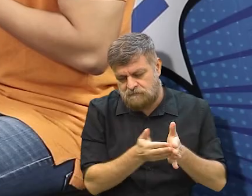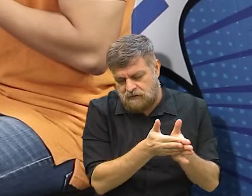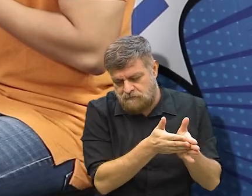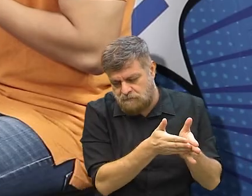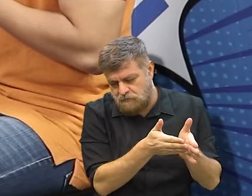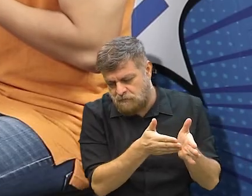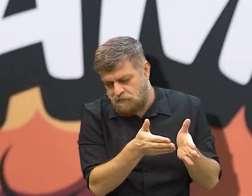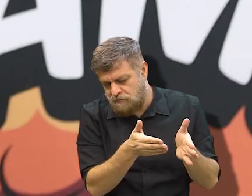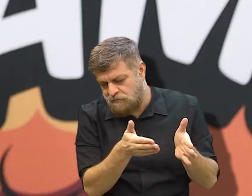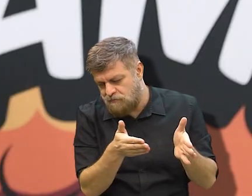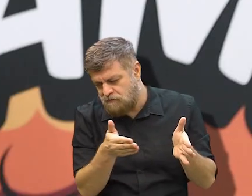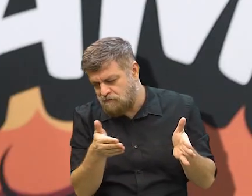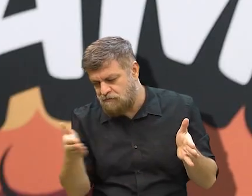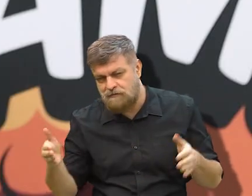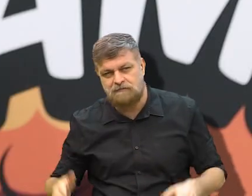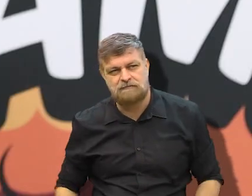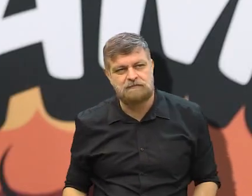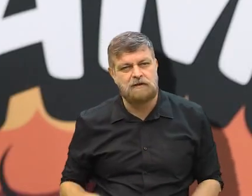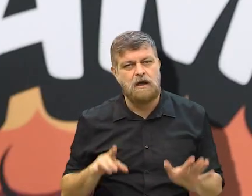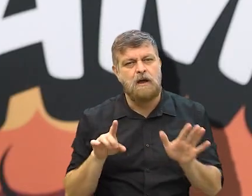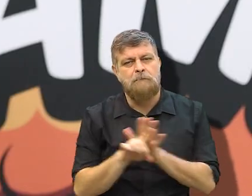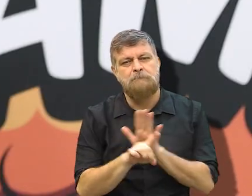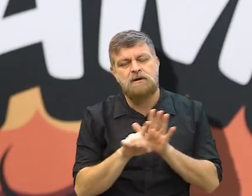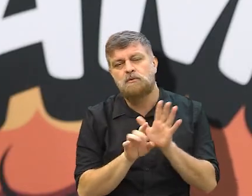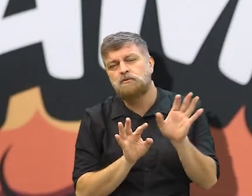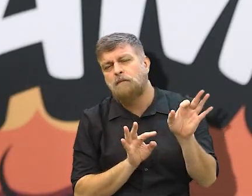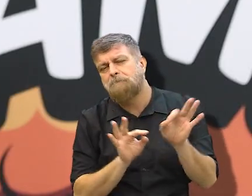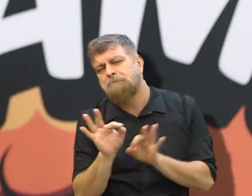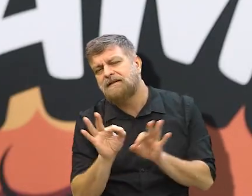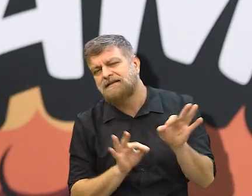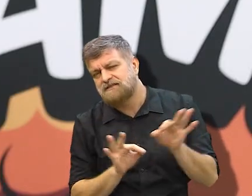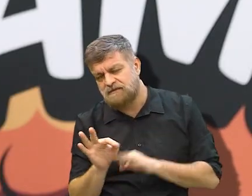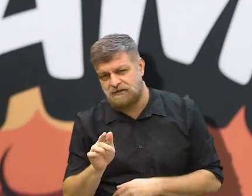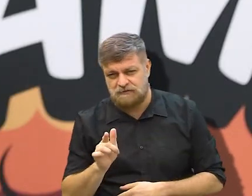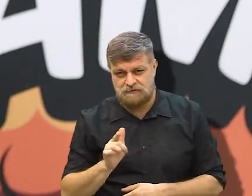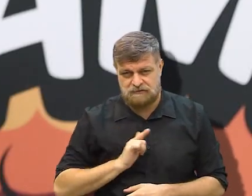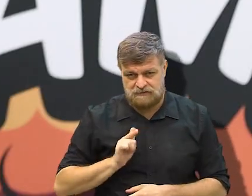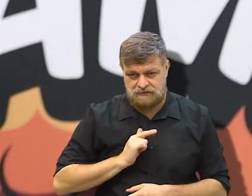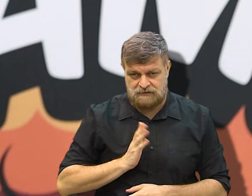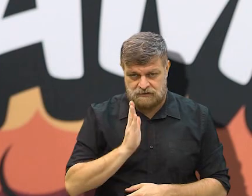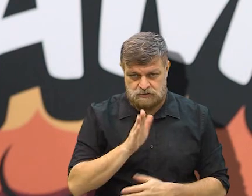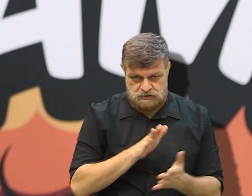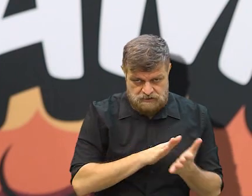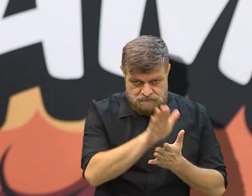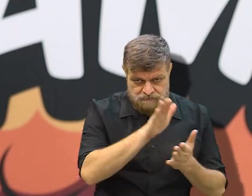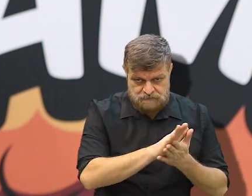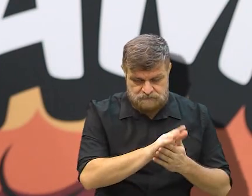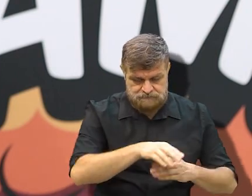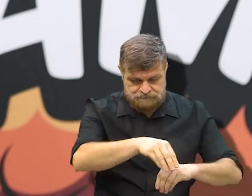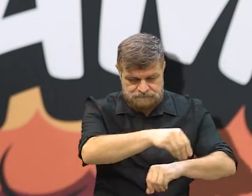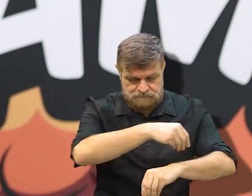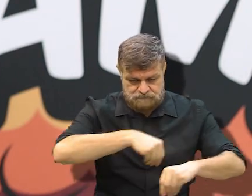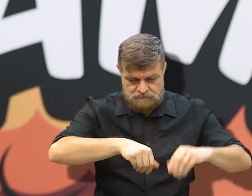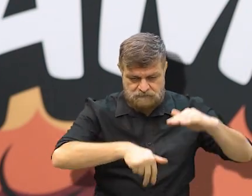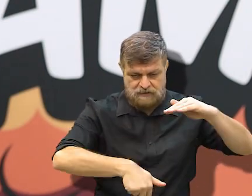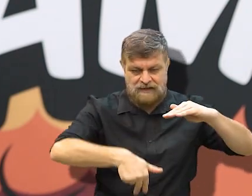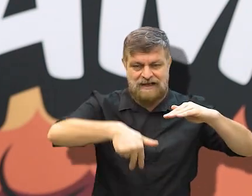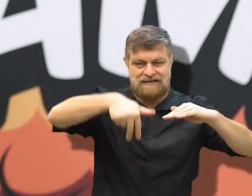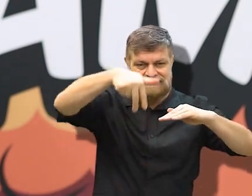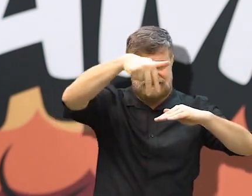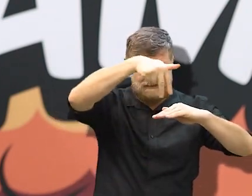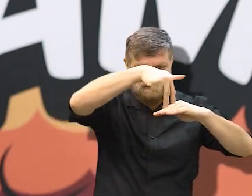geral. E aí qual é o cronograma, o planejamento? Então nós temos aí publicado Subterrâneo Ascensão.